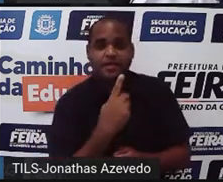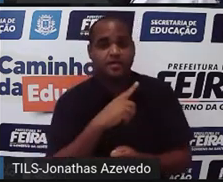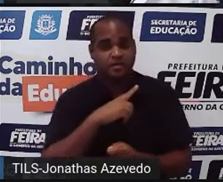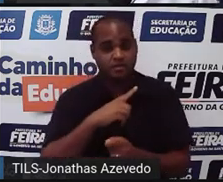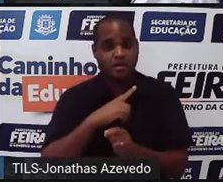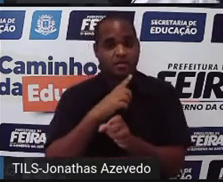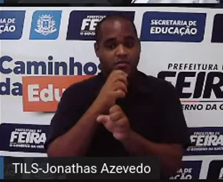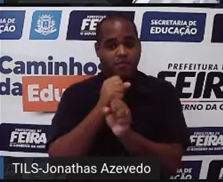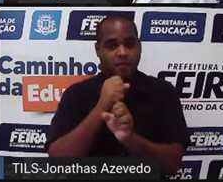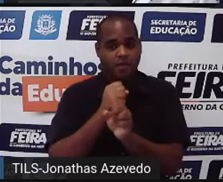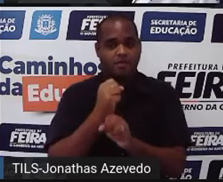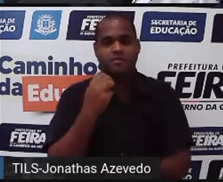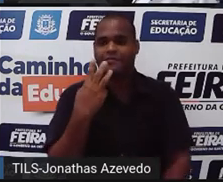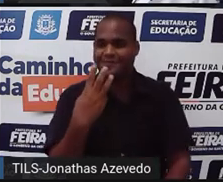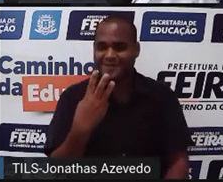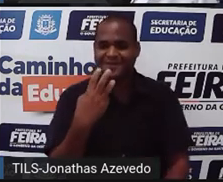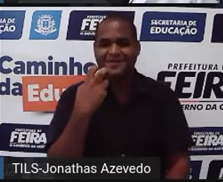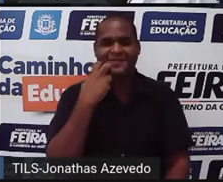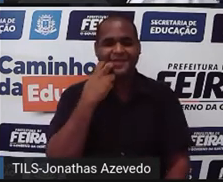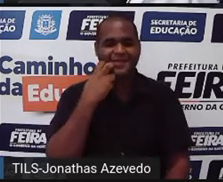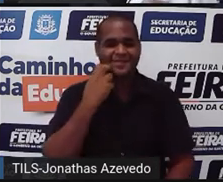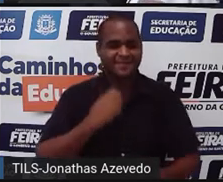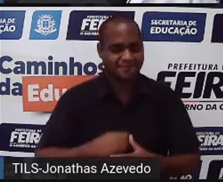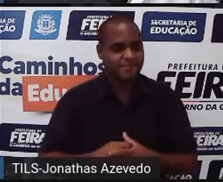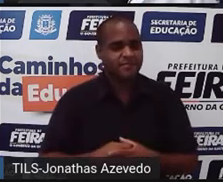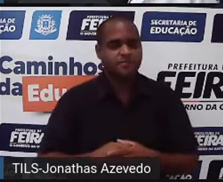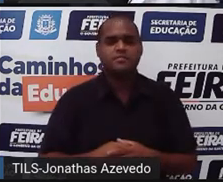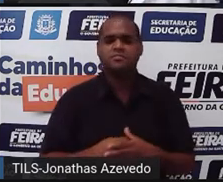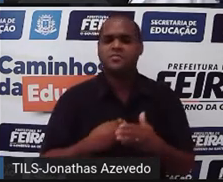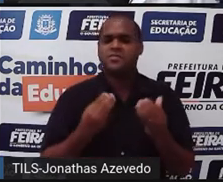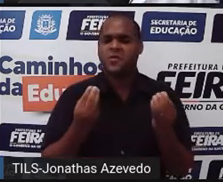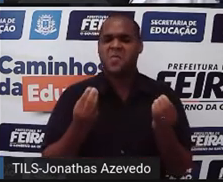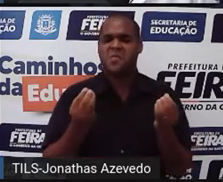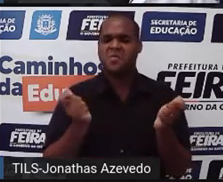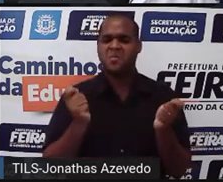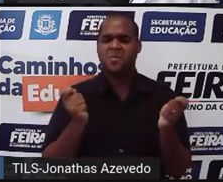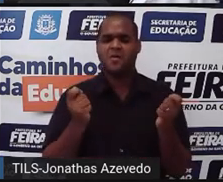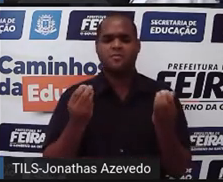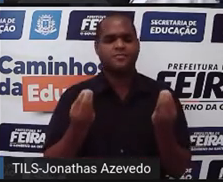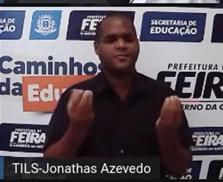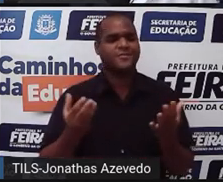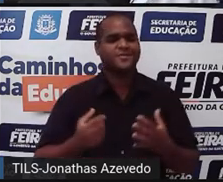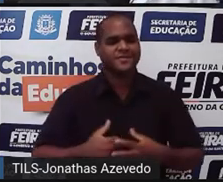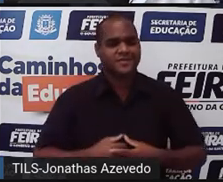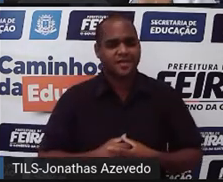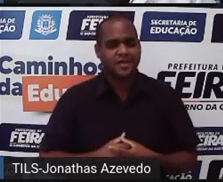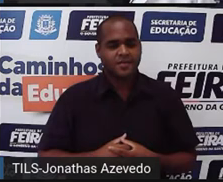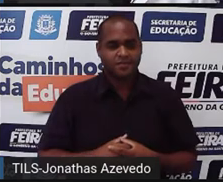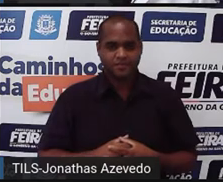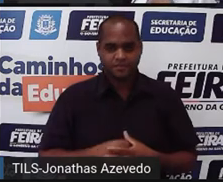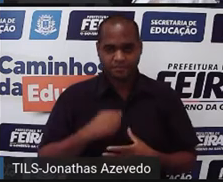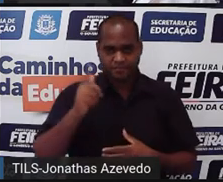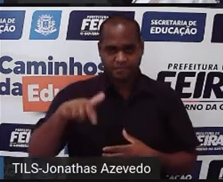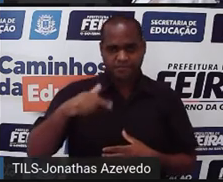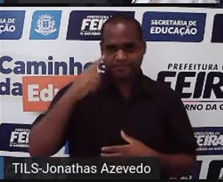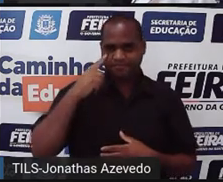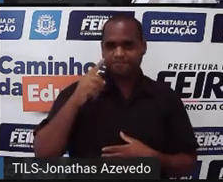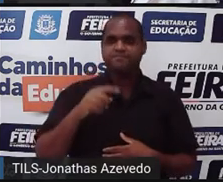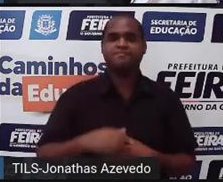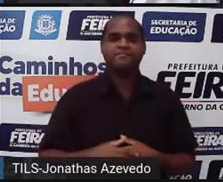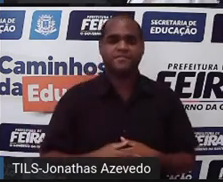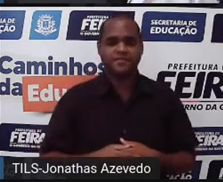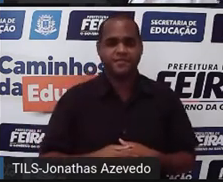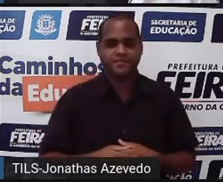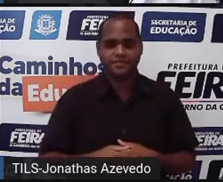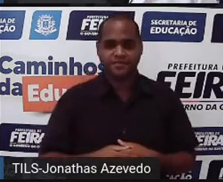três peixes. Como isso é possível? Eu vou ler mais uma vez, tá